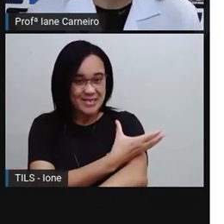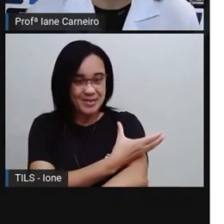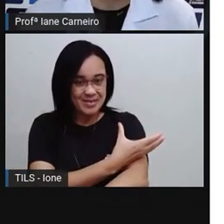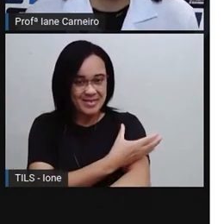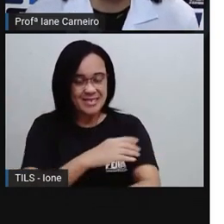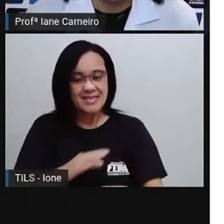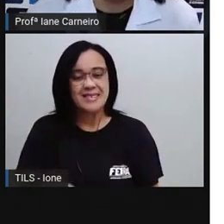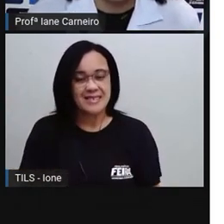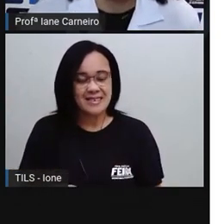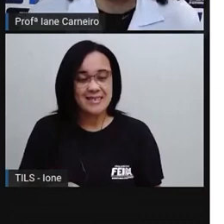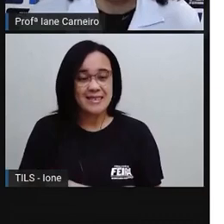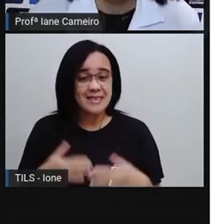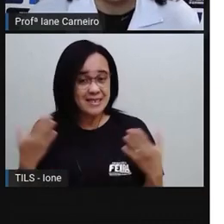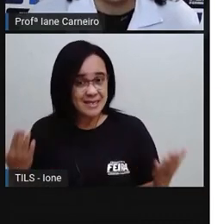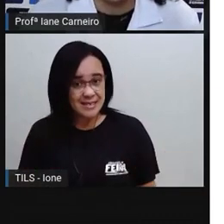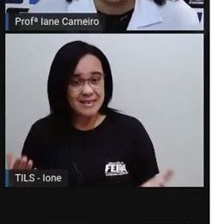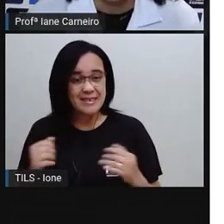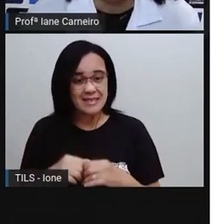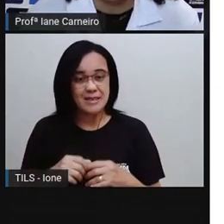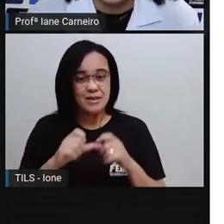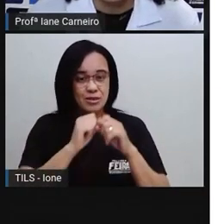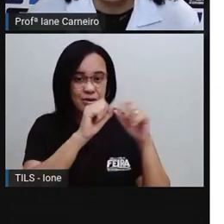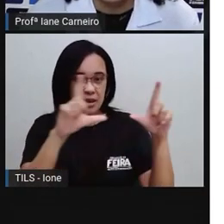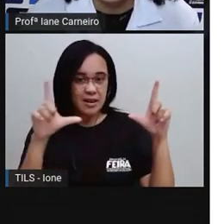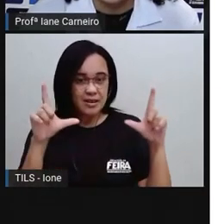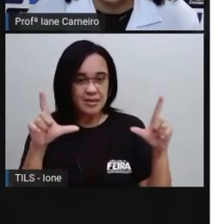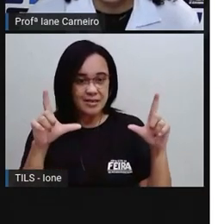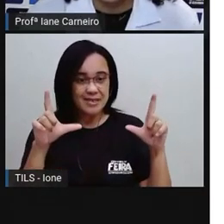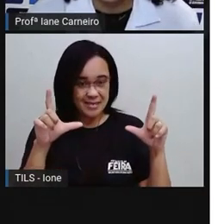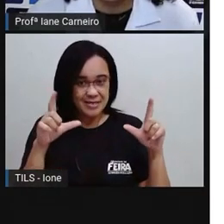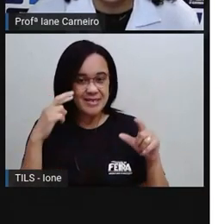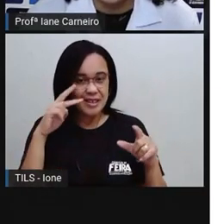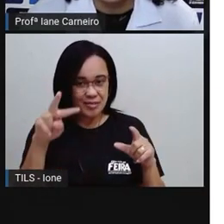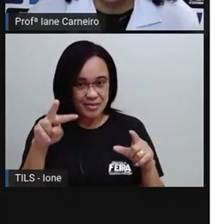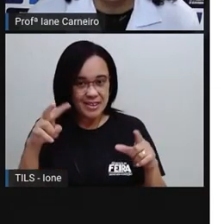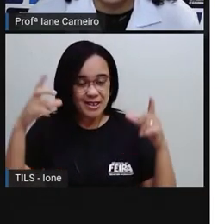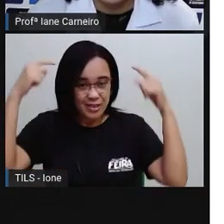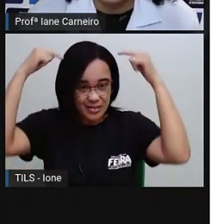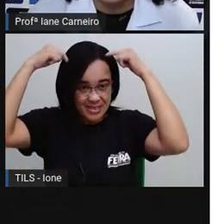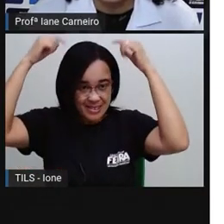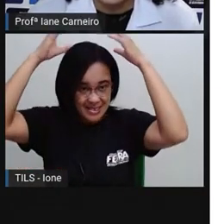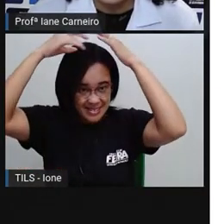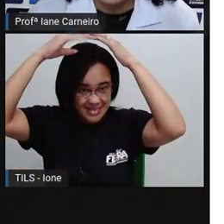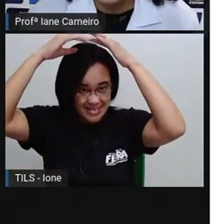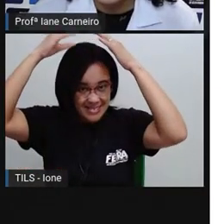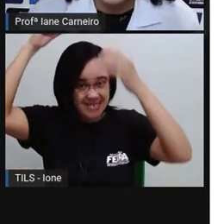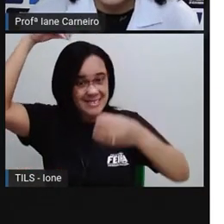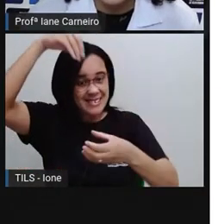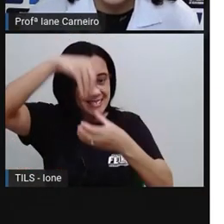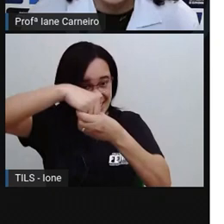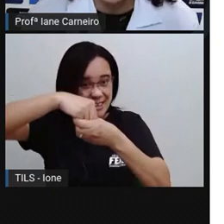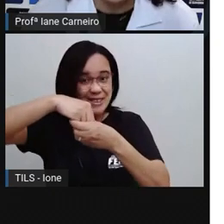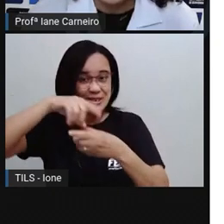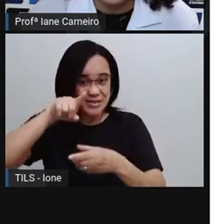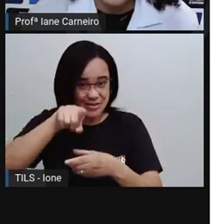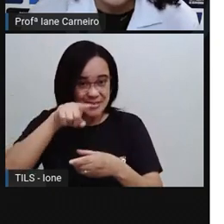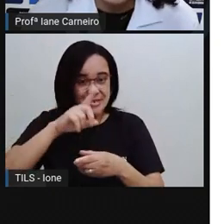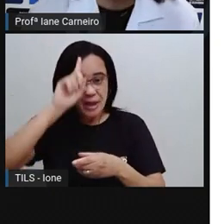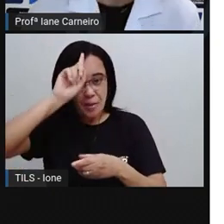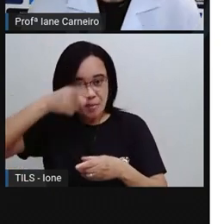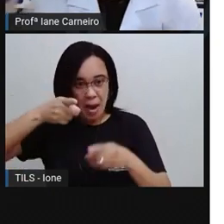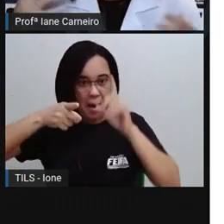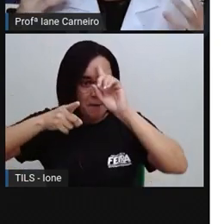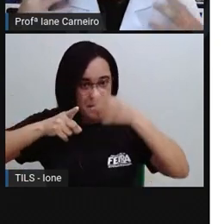E aí aqui, ó, a imagem que a Pró falou deles, as emoções, controlando, ó, na cabecinha dela, controlando as